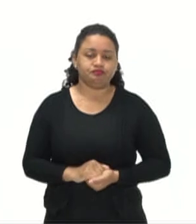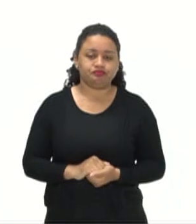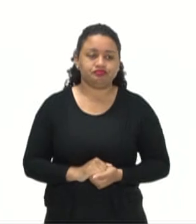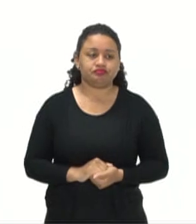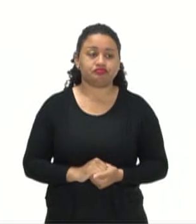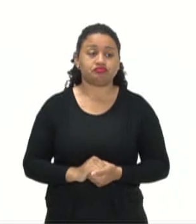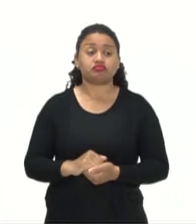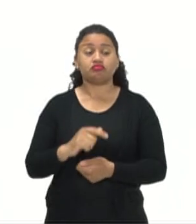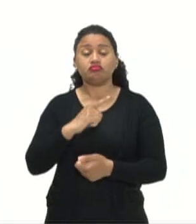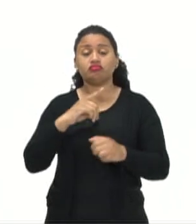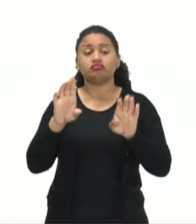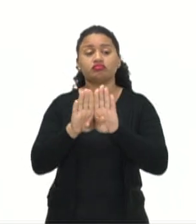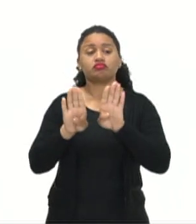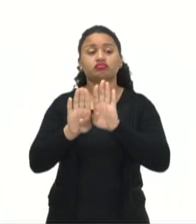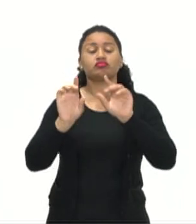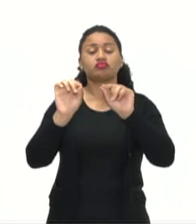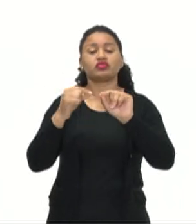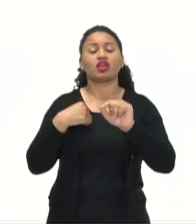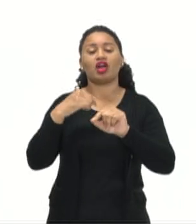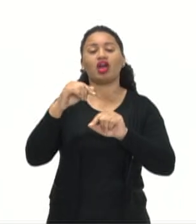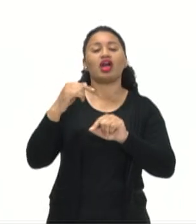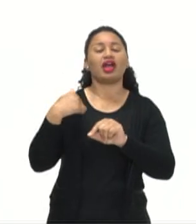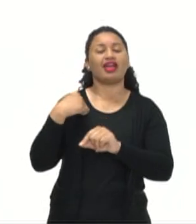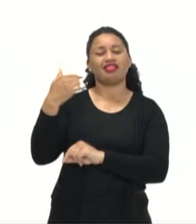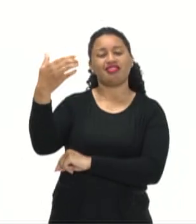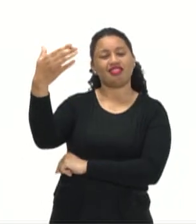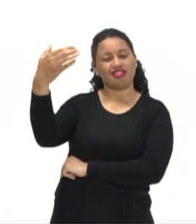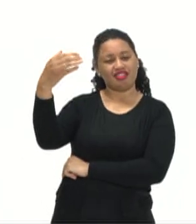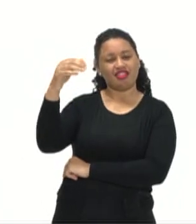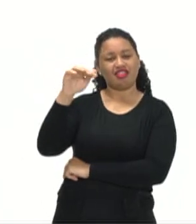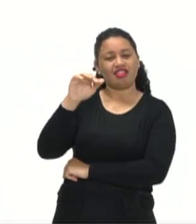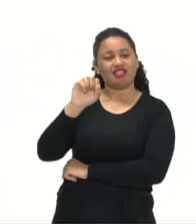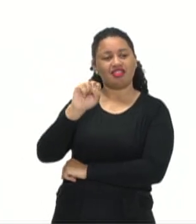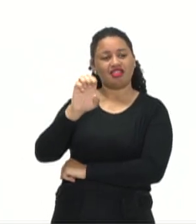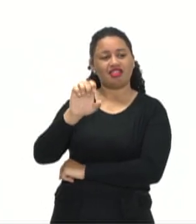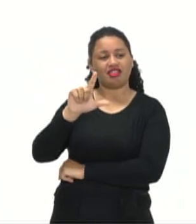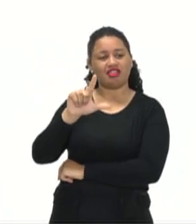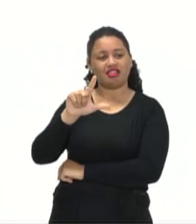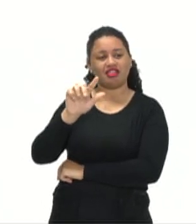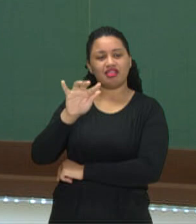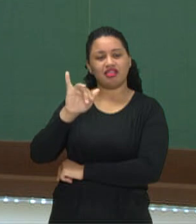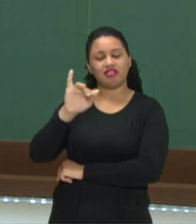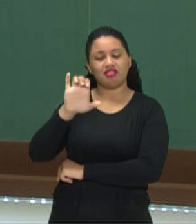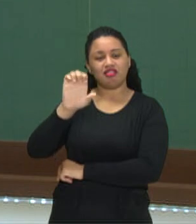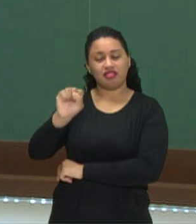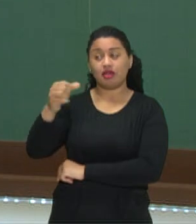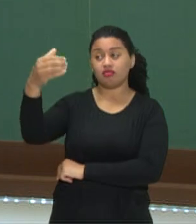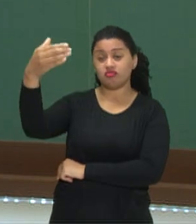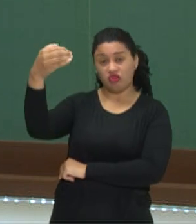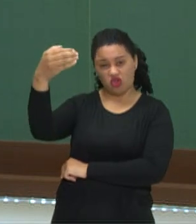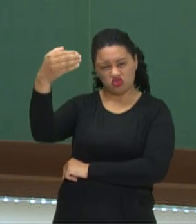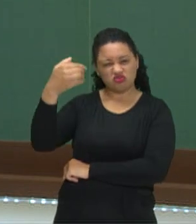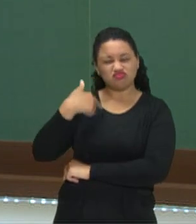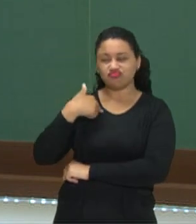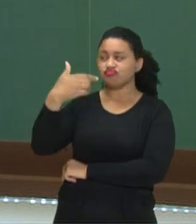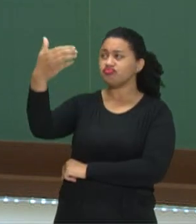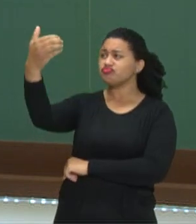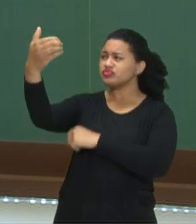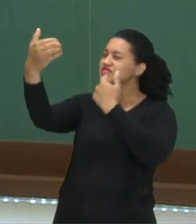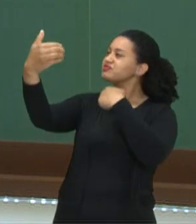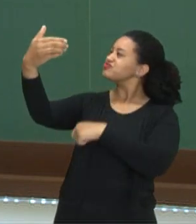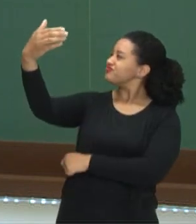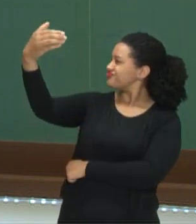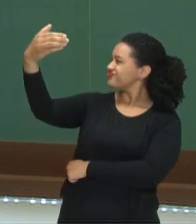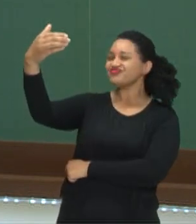Existem também aquelas famosas selfies. Lembra daquelas fotos que nós gostamos de tirar,